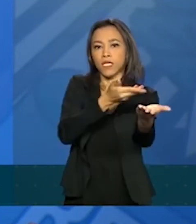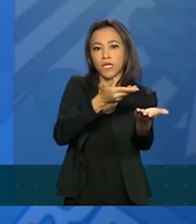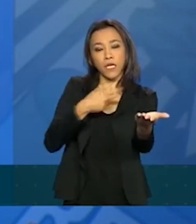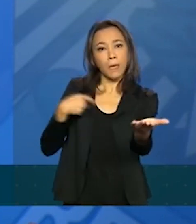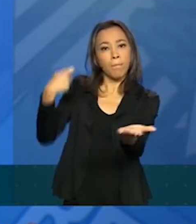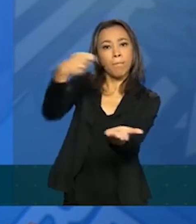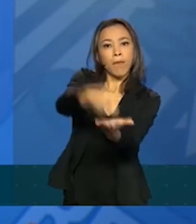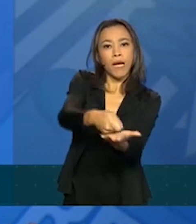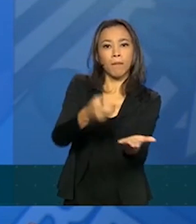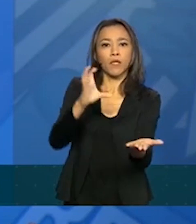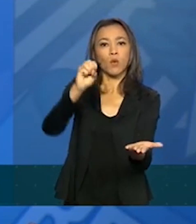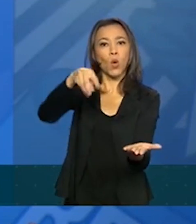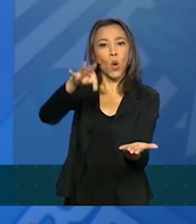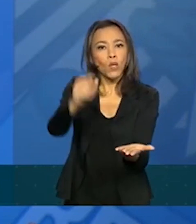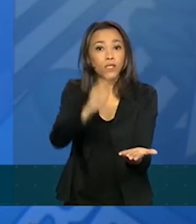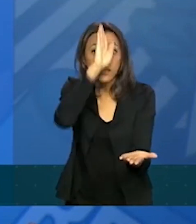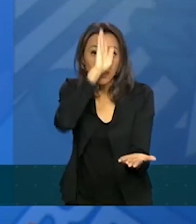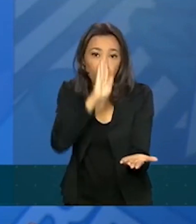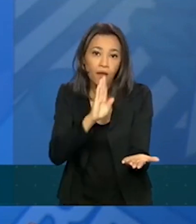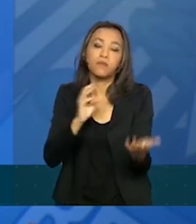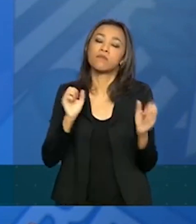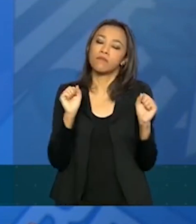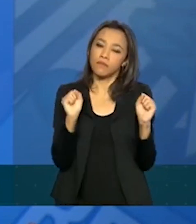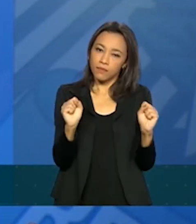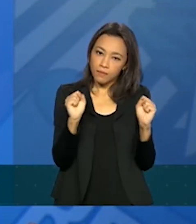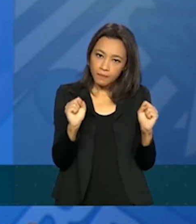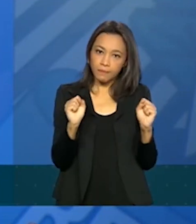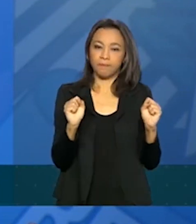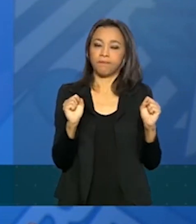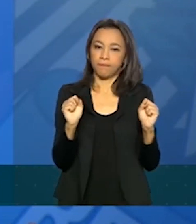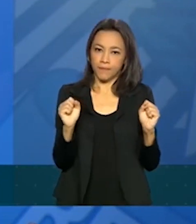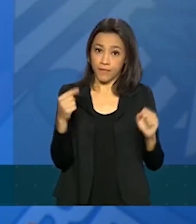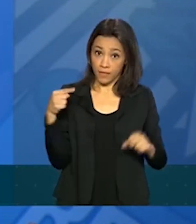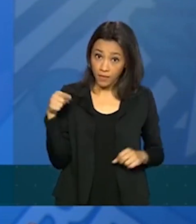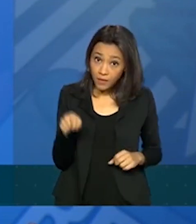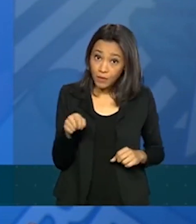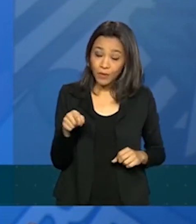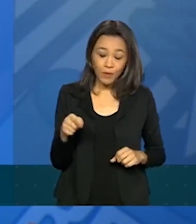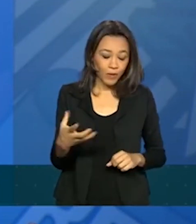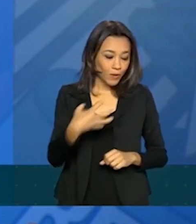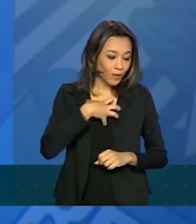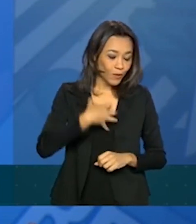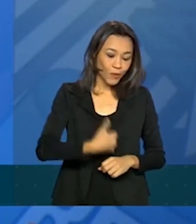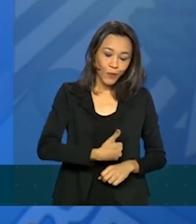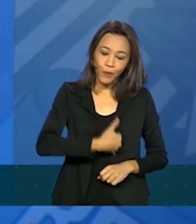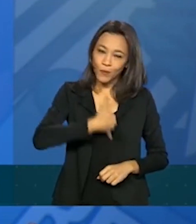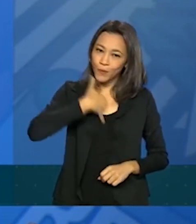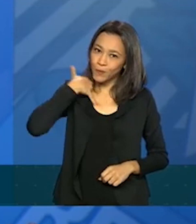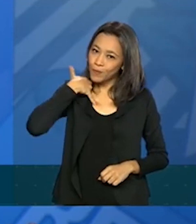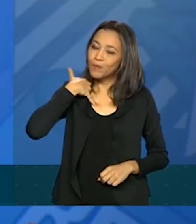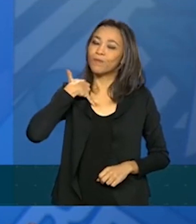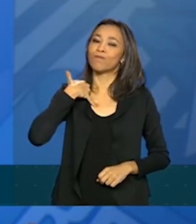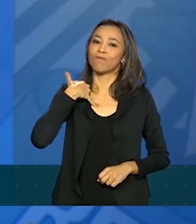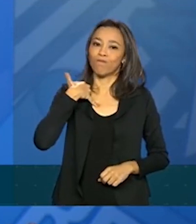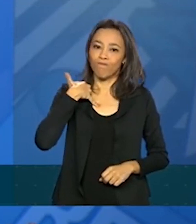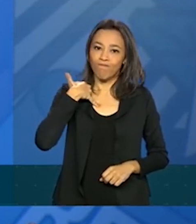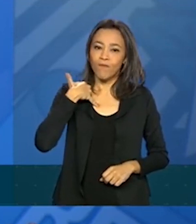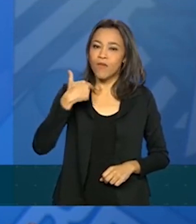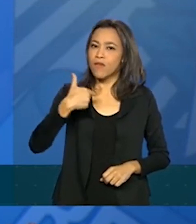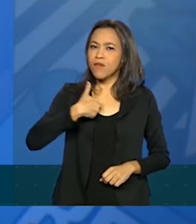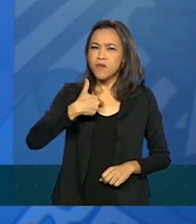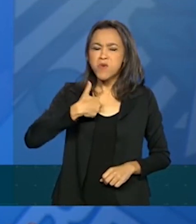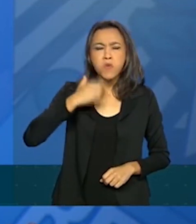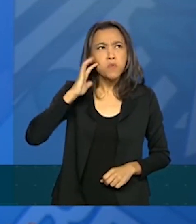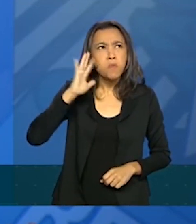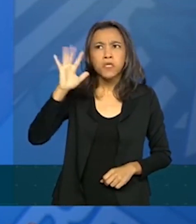de conta, de graça. Isto é algo que eu tenho um orgulho muito grande, porque nem imaginava